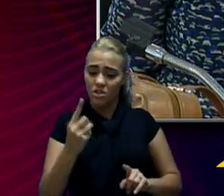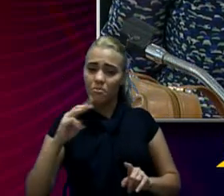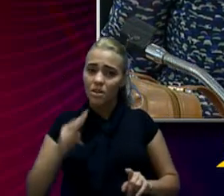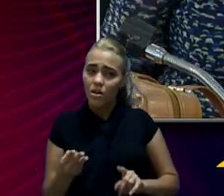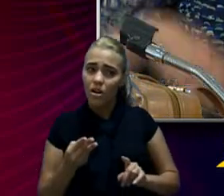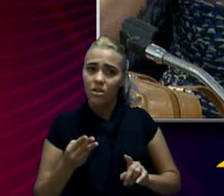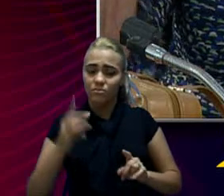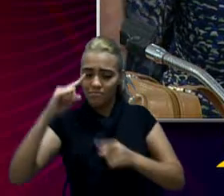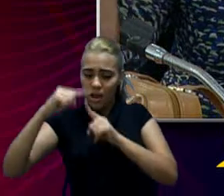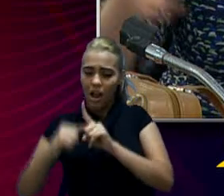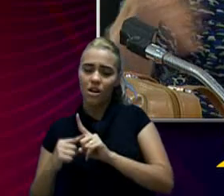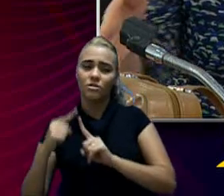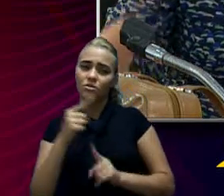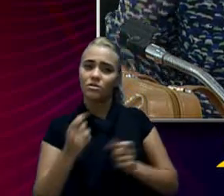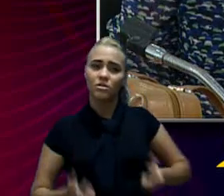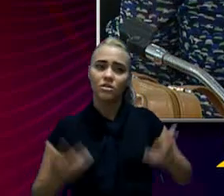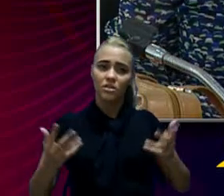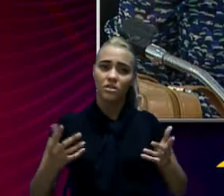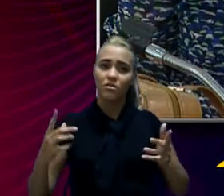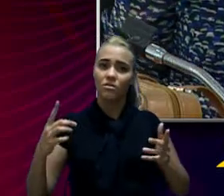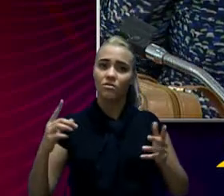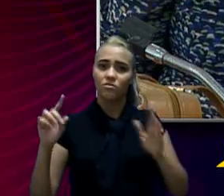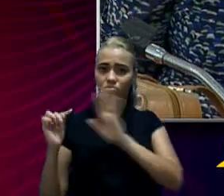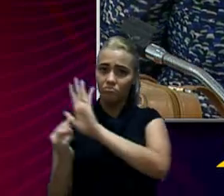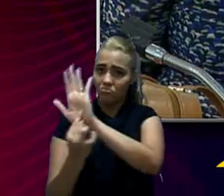prevíamos. Isso são dados públicos.